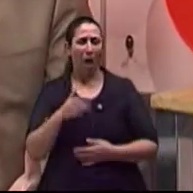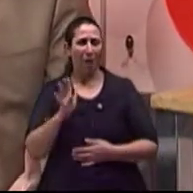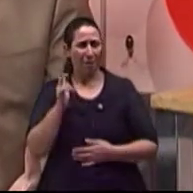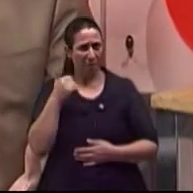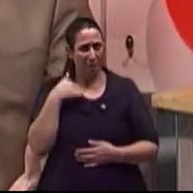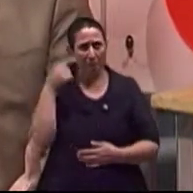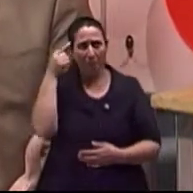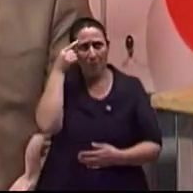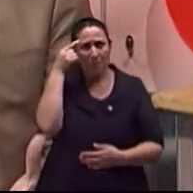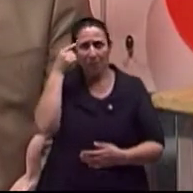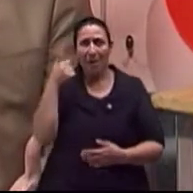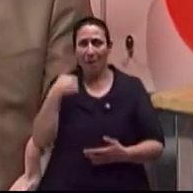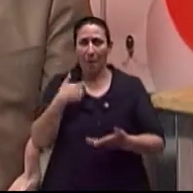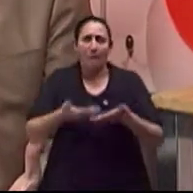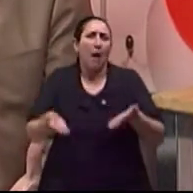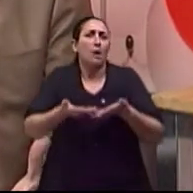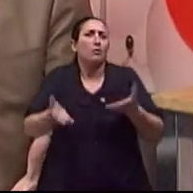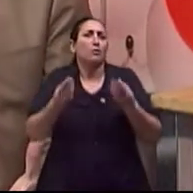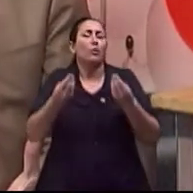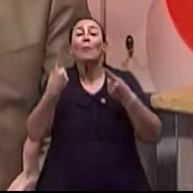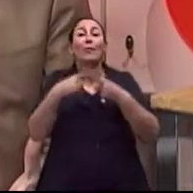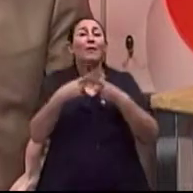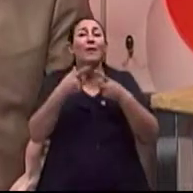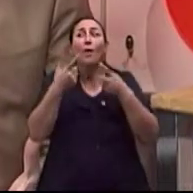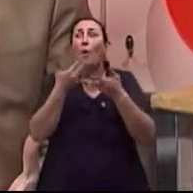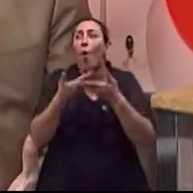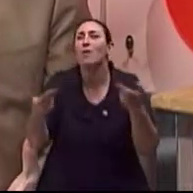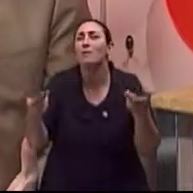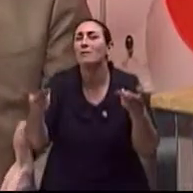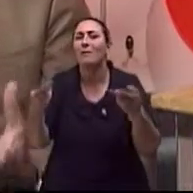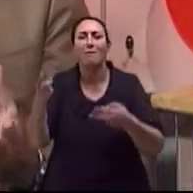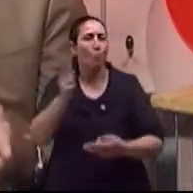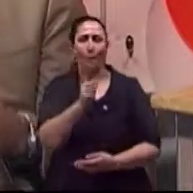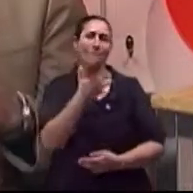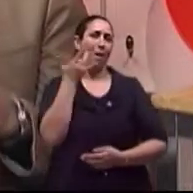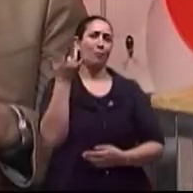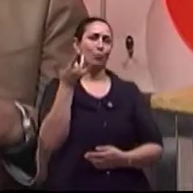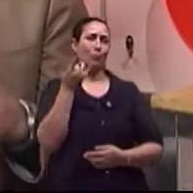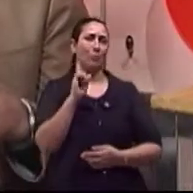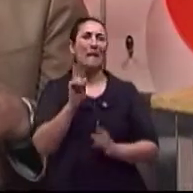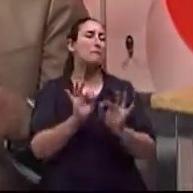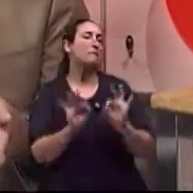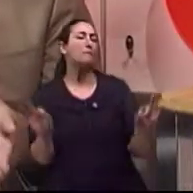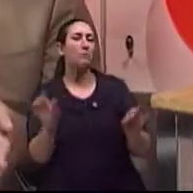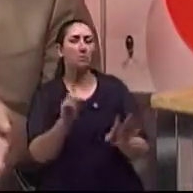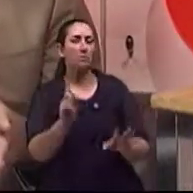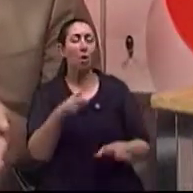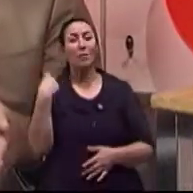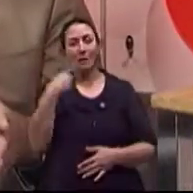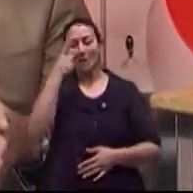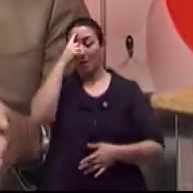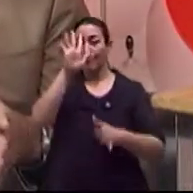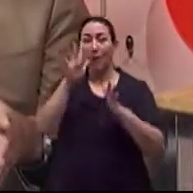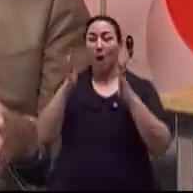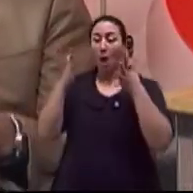Porque as coisas são complexas e não simples Nós confundimos complexo com complicado